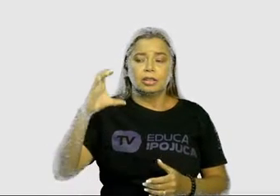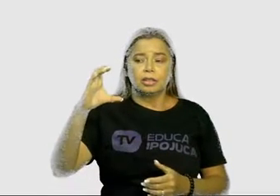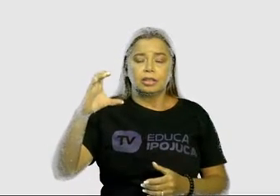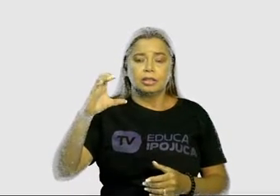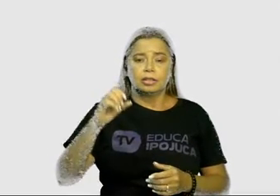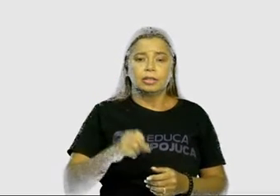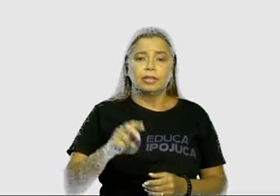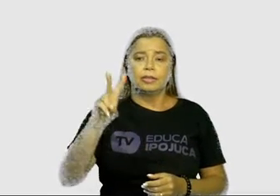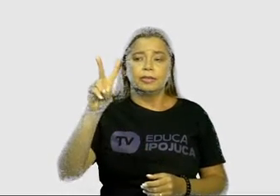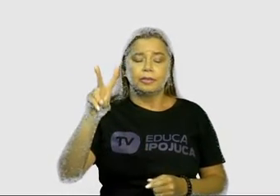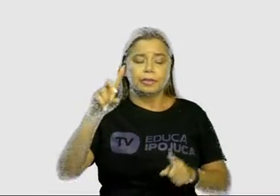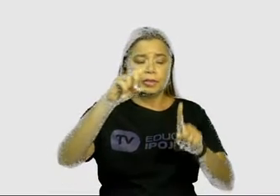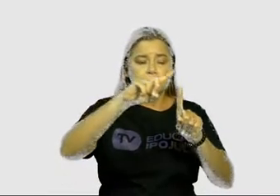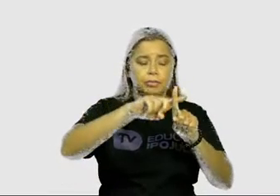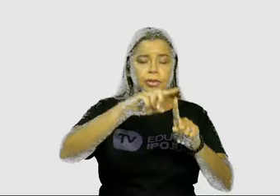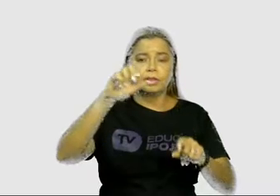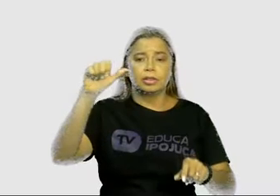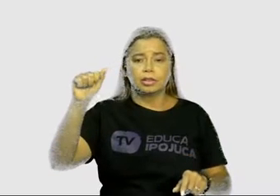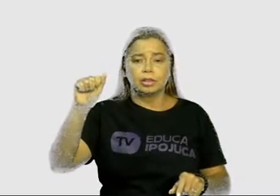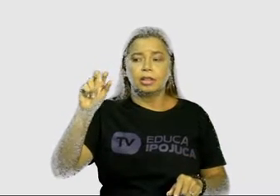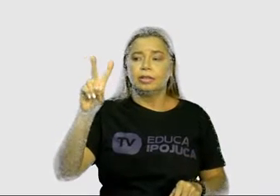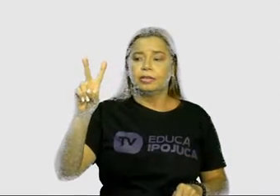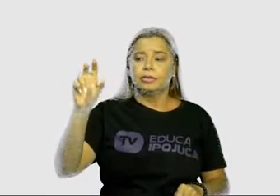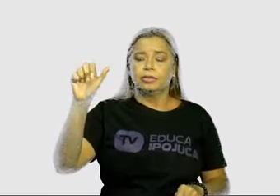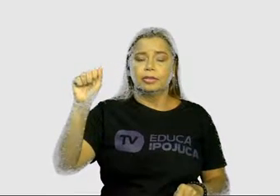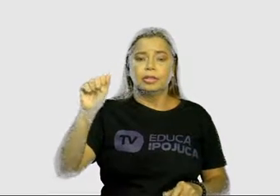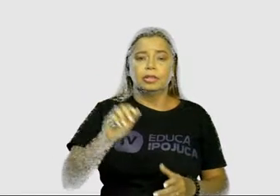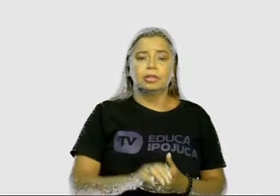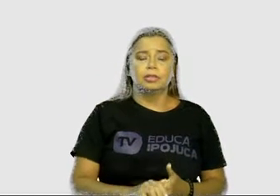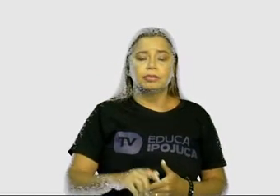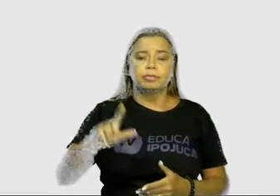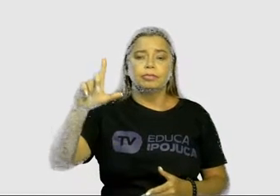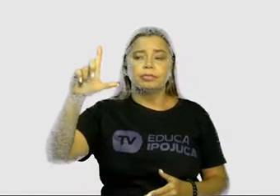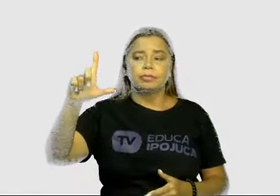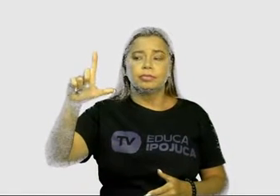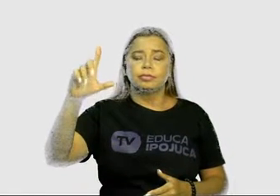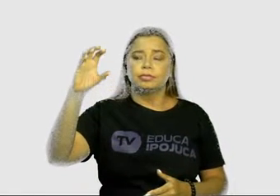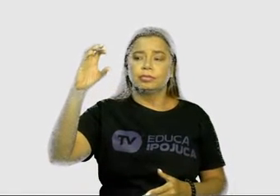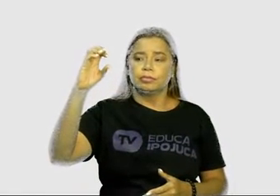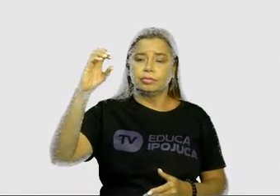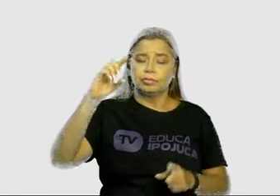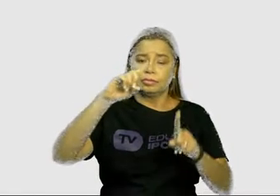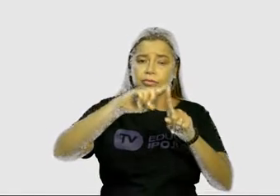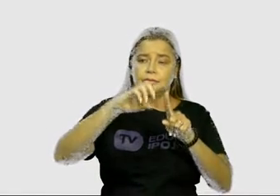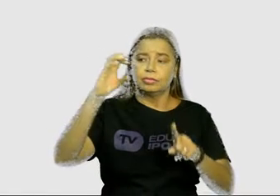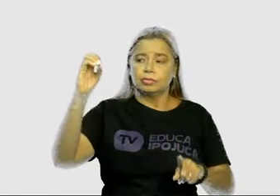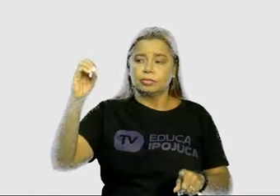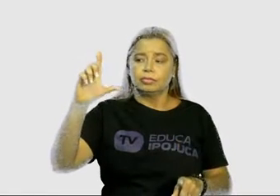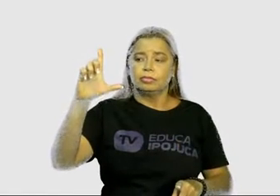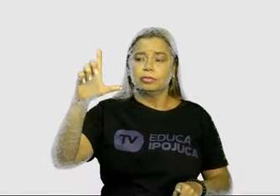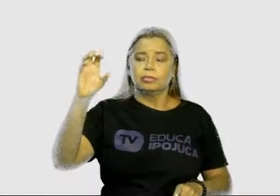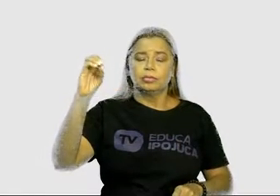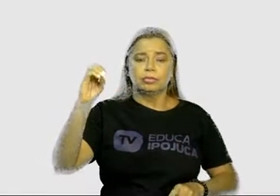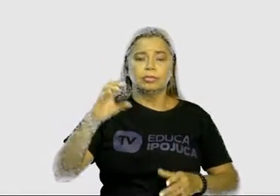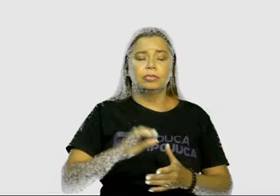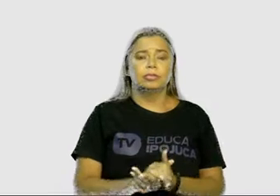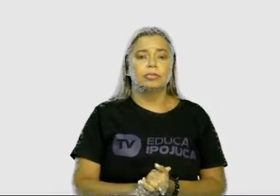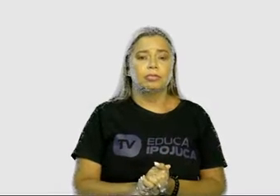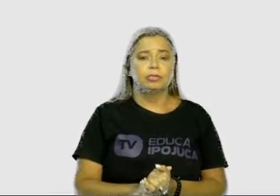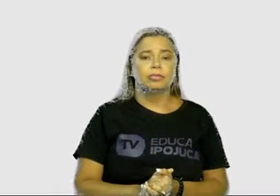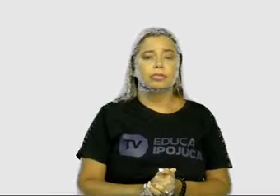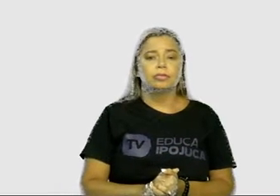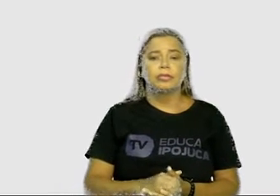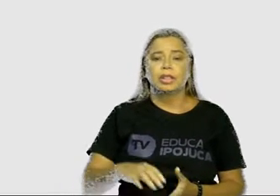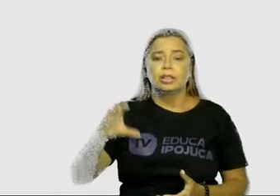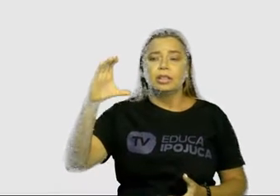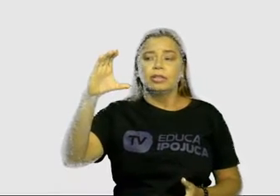O V mais A vai dar o vá. E o L mais O vai dar o ló. Portanto, nós temos o